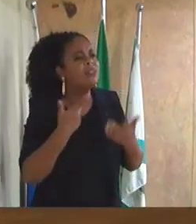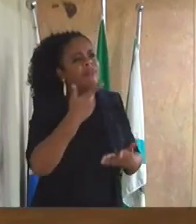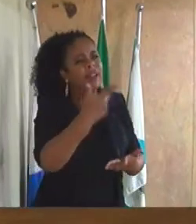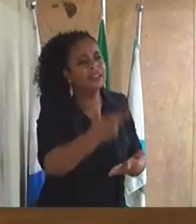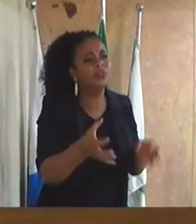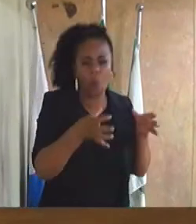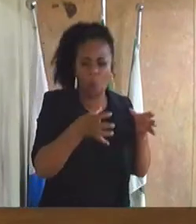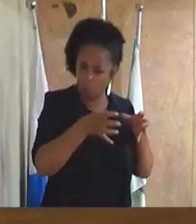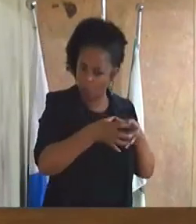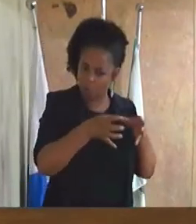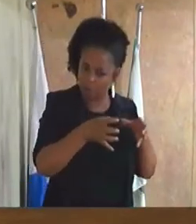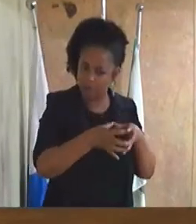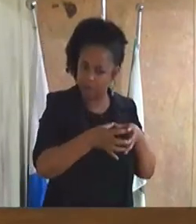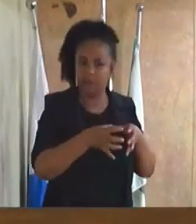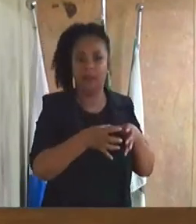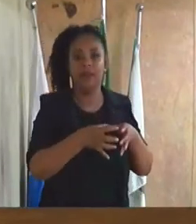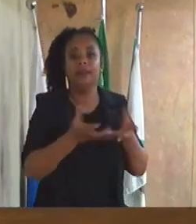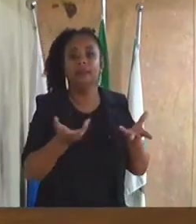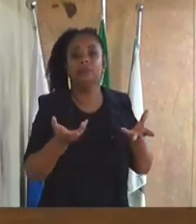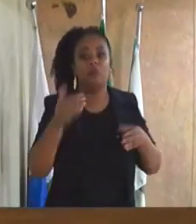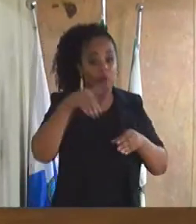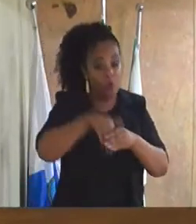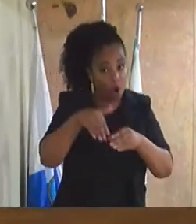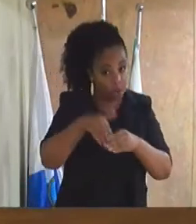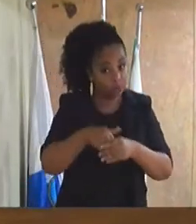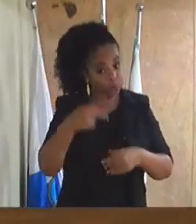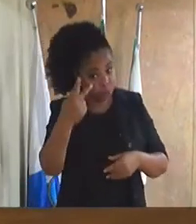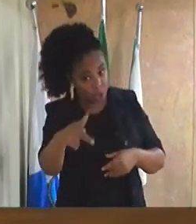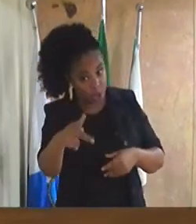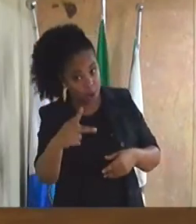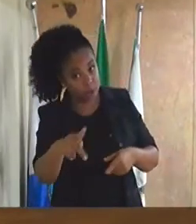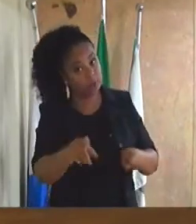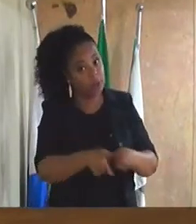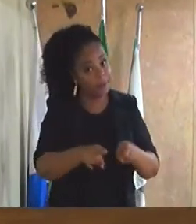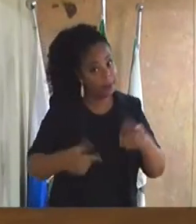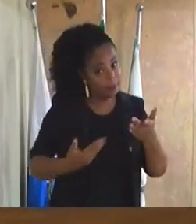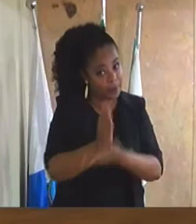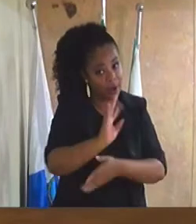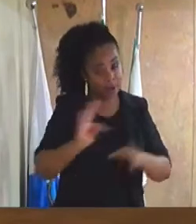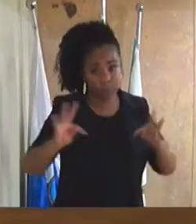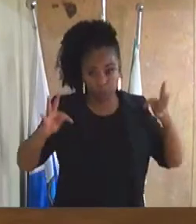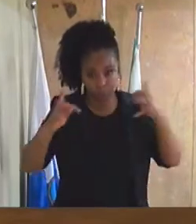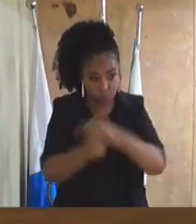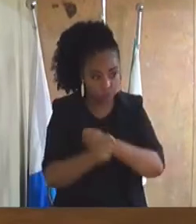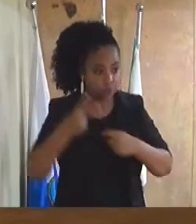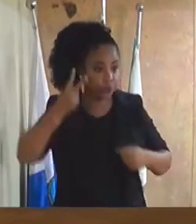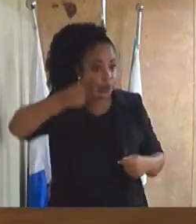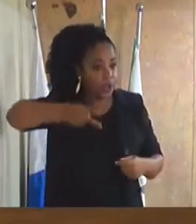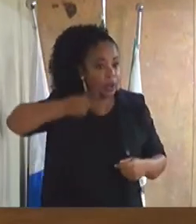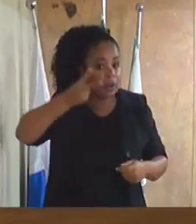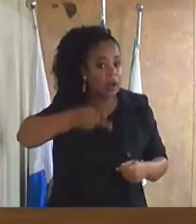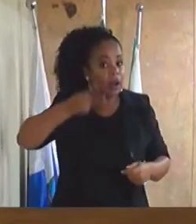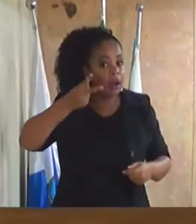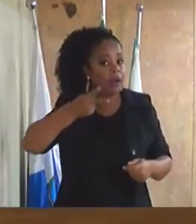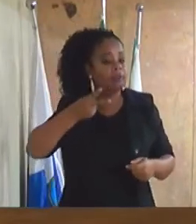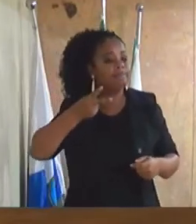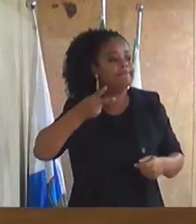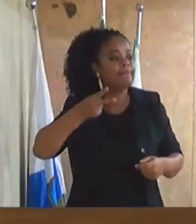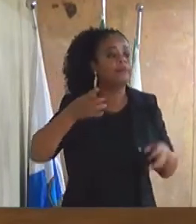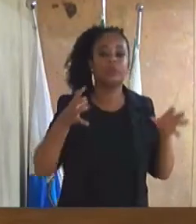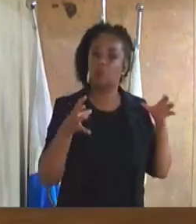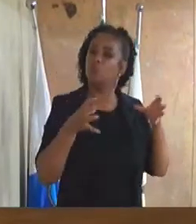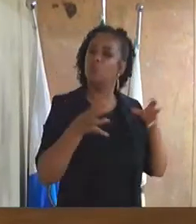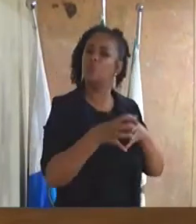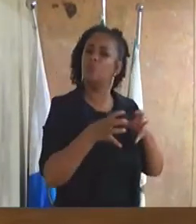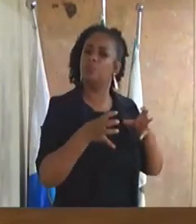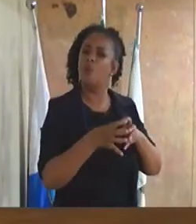comissão inclusive com o voto de vossa excelência ela foi aprovada por unanimidade com a sua anuência essa comissão